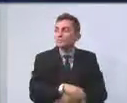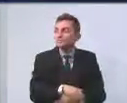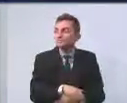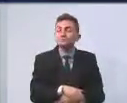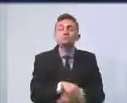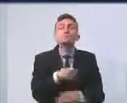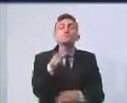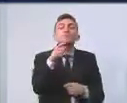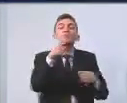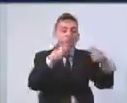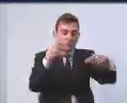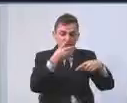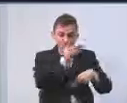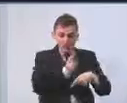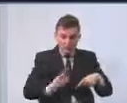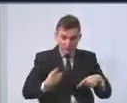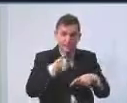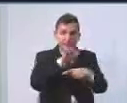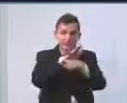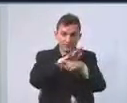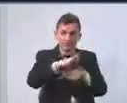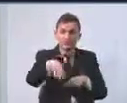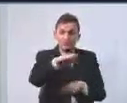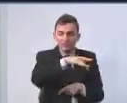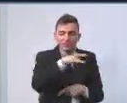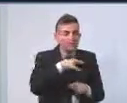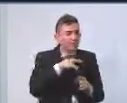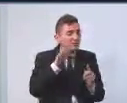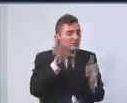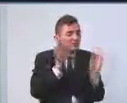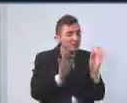a política pública de assistência social tem que ter um cuidado muito grande,